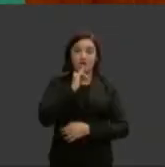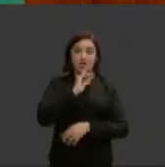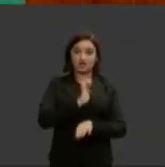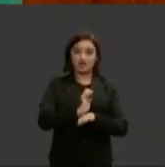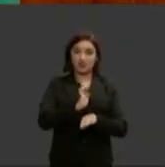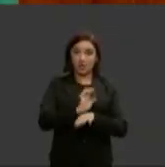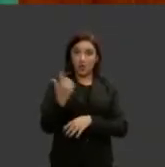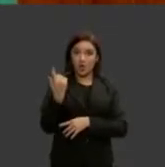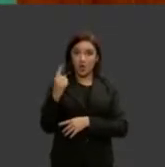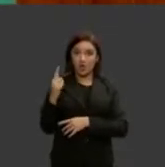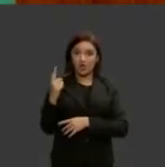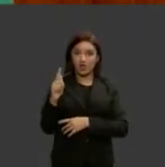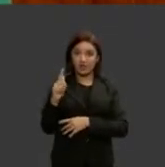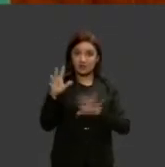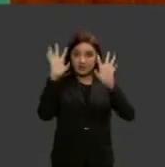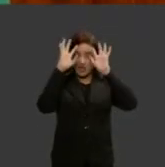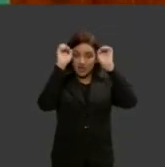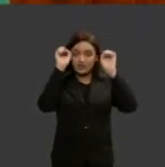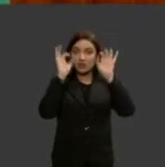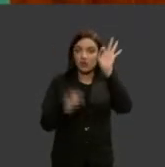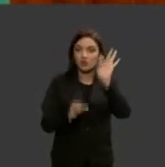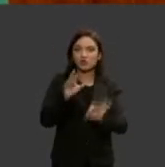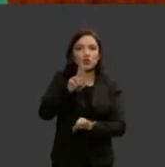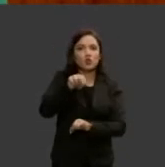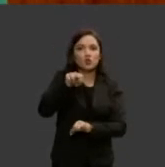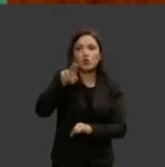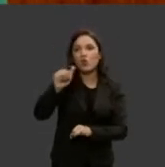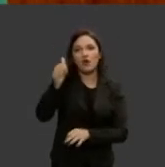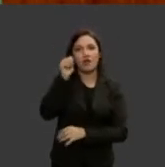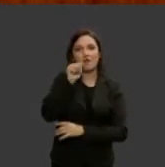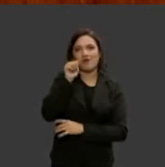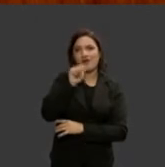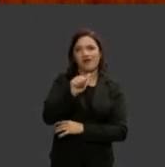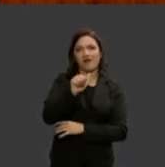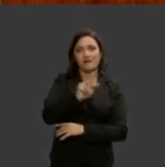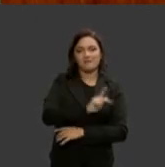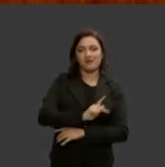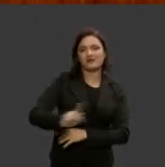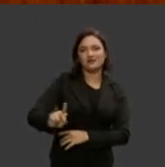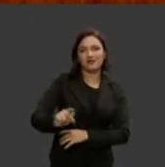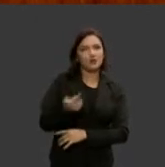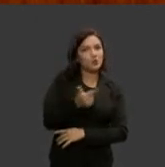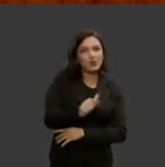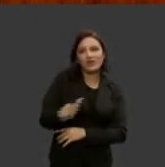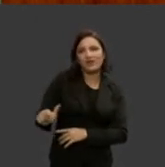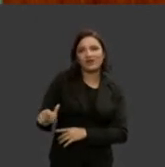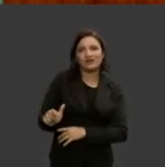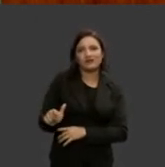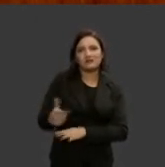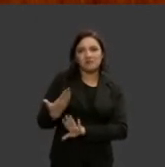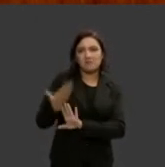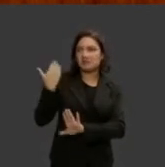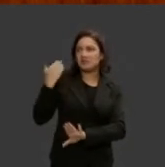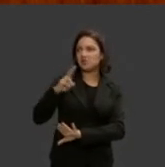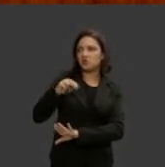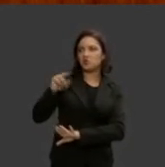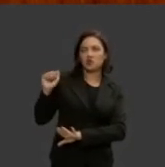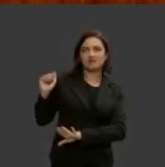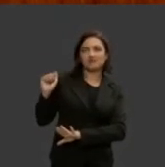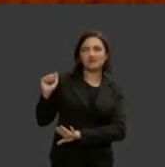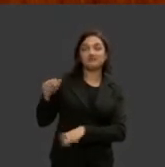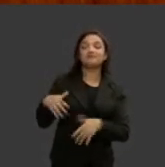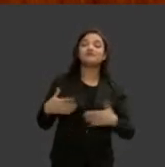justiça foi presidido por uma mulher ministra Damares nunca foi presidido por uma mulher e é